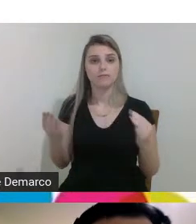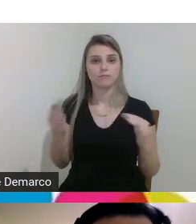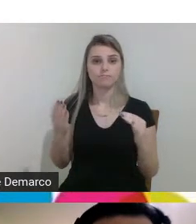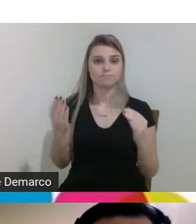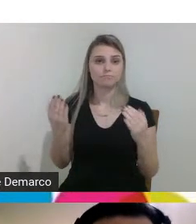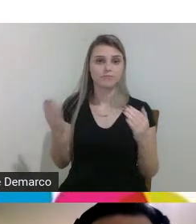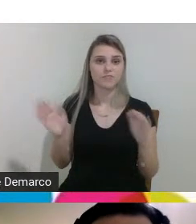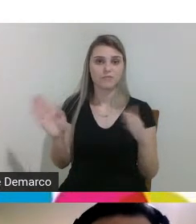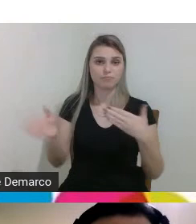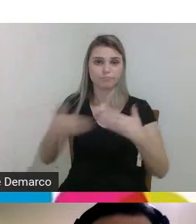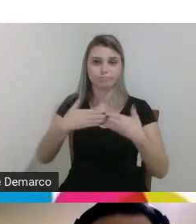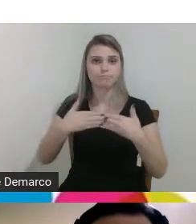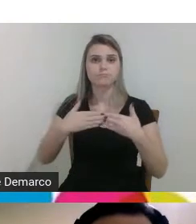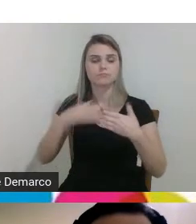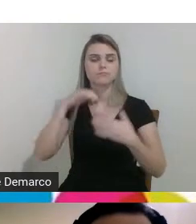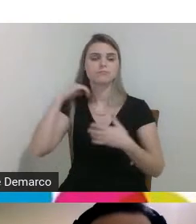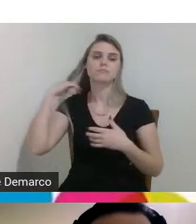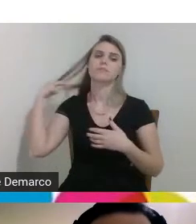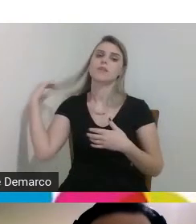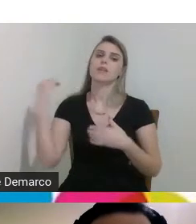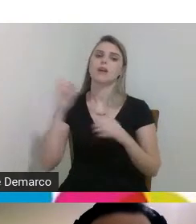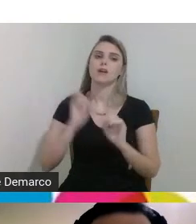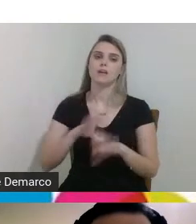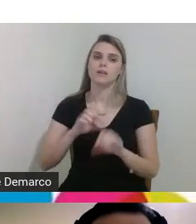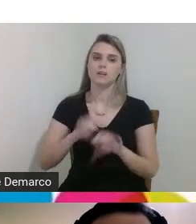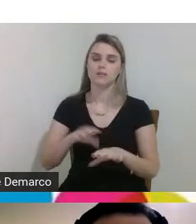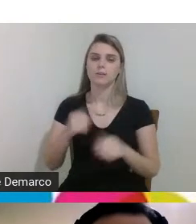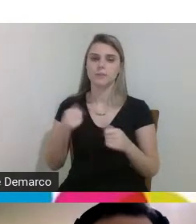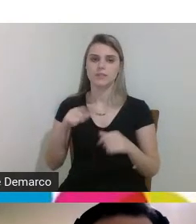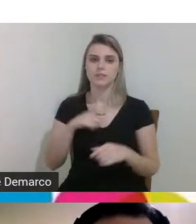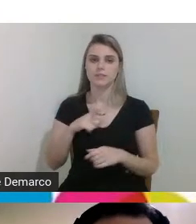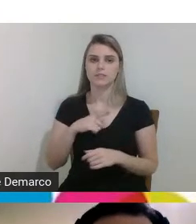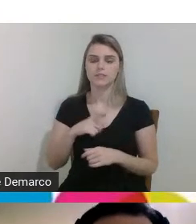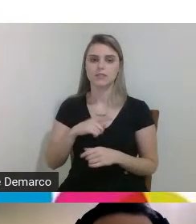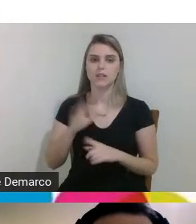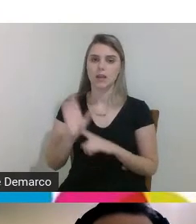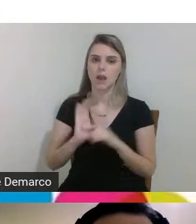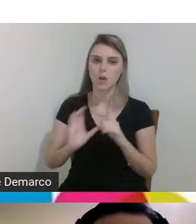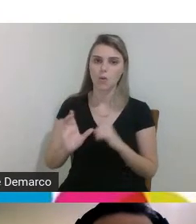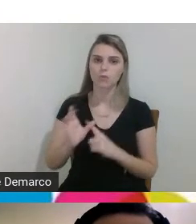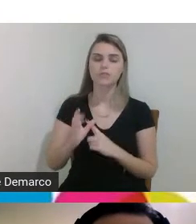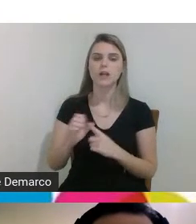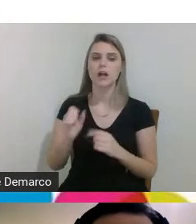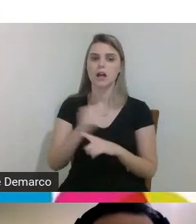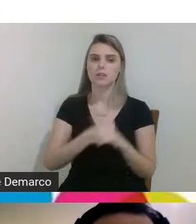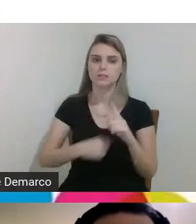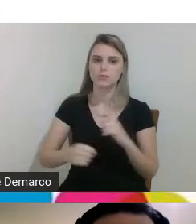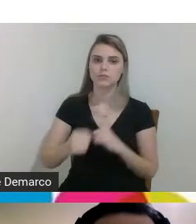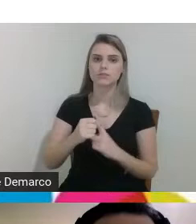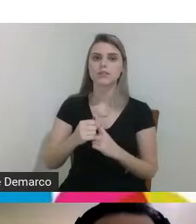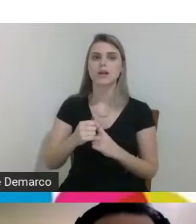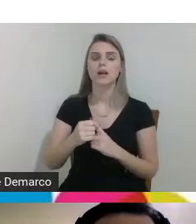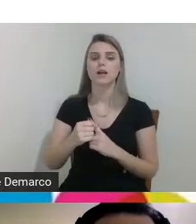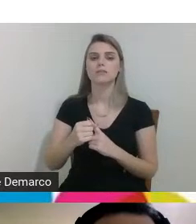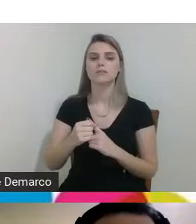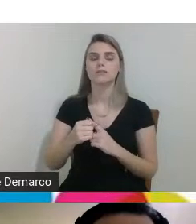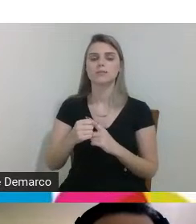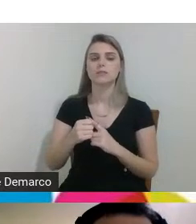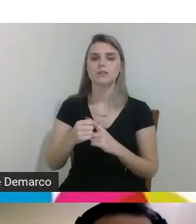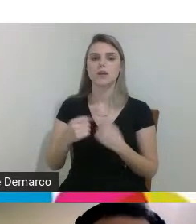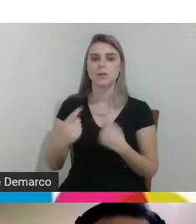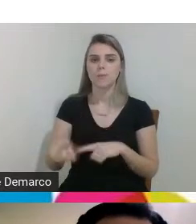né a instituição de ensino ela tem que atingir a comunidade a sociedade provocar uma